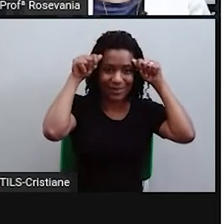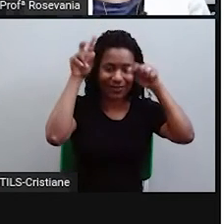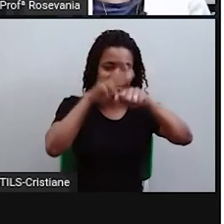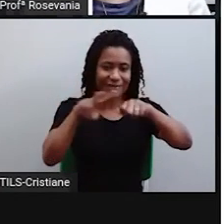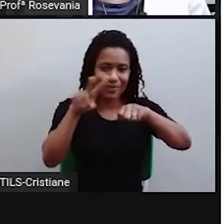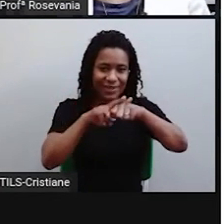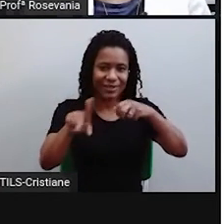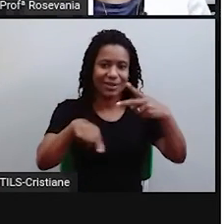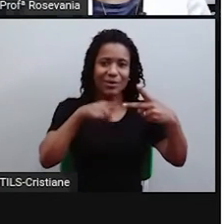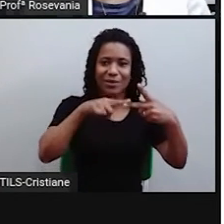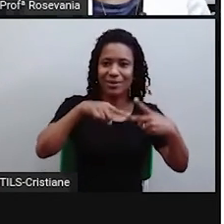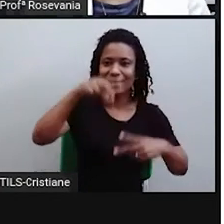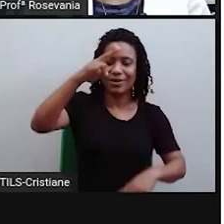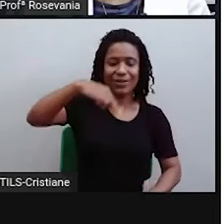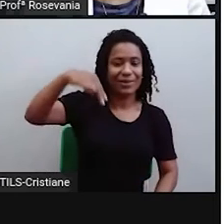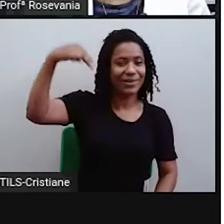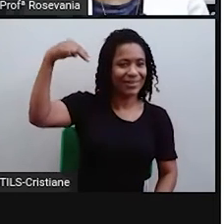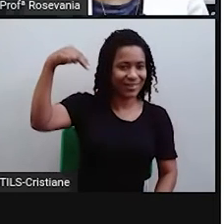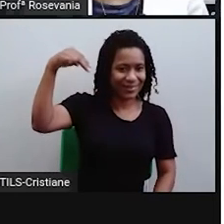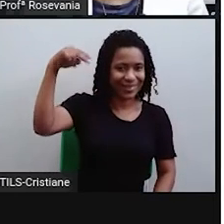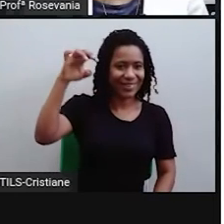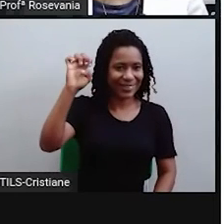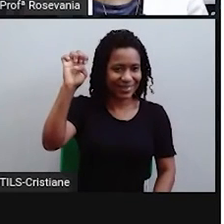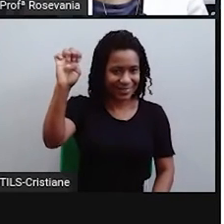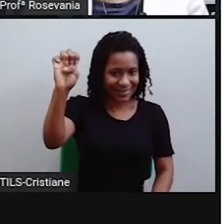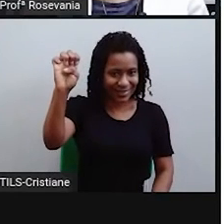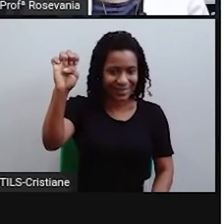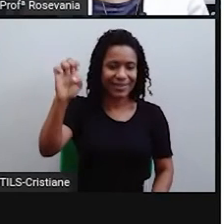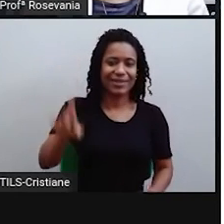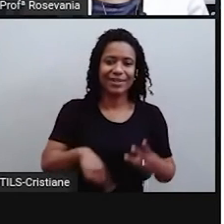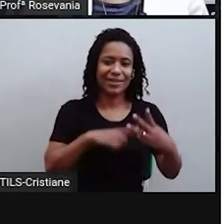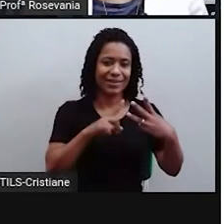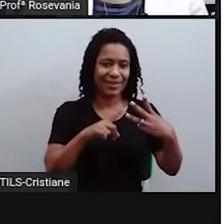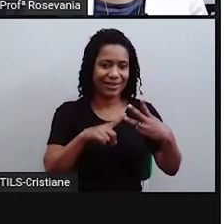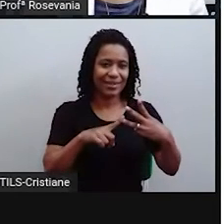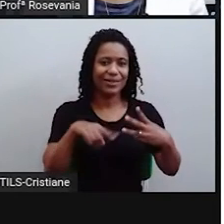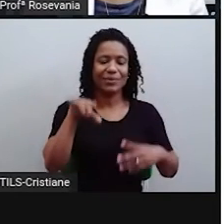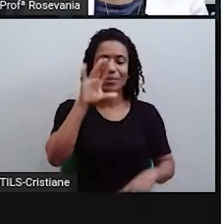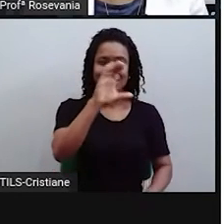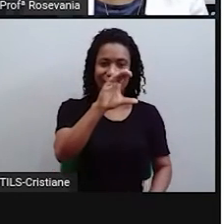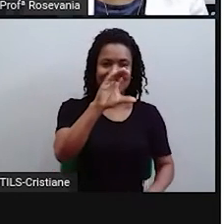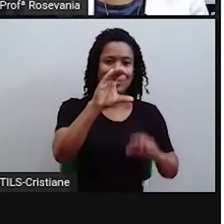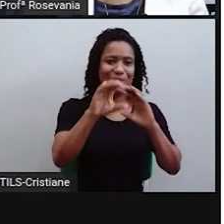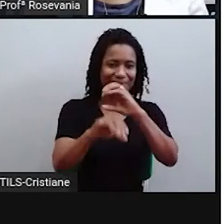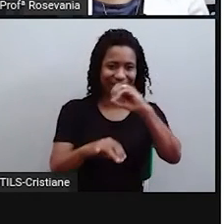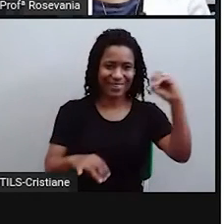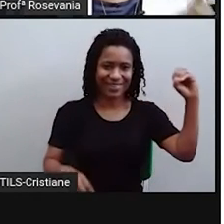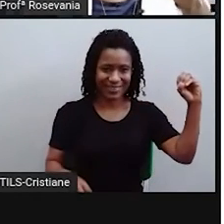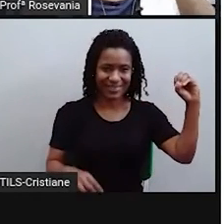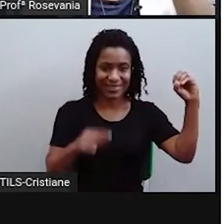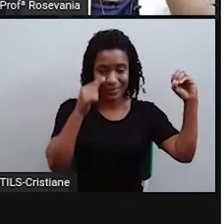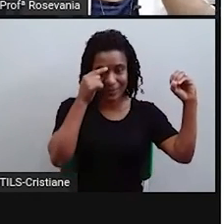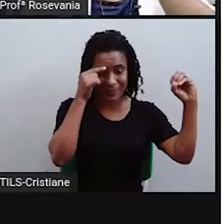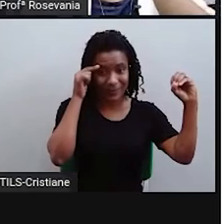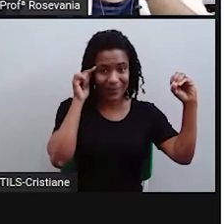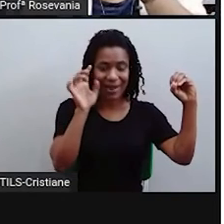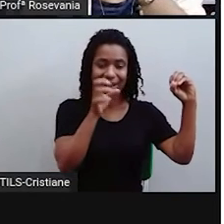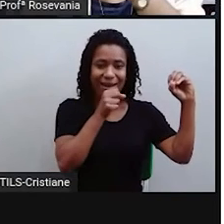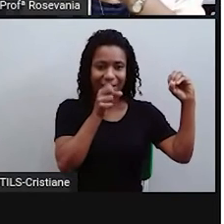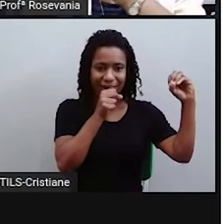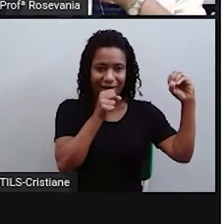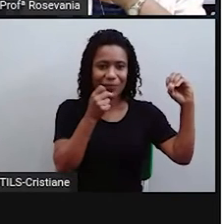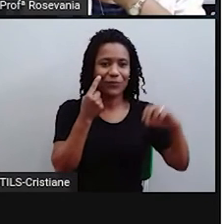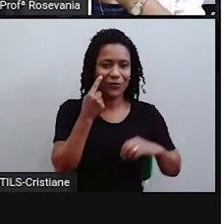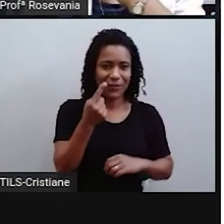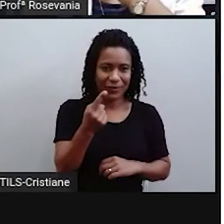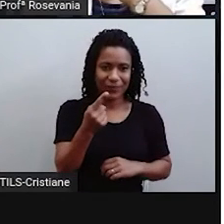o Nordeste, que é esse aqui, um pouquinho avermelhado, e o Centro-Oeste, que é essa parte laranja. Mas qual é a